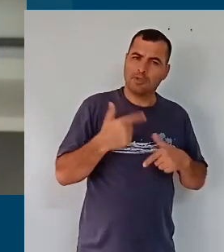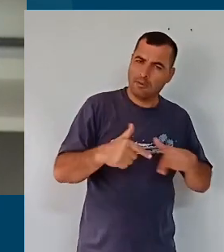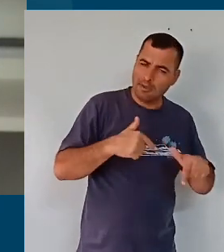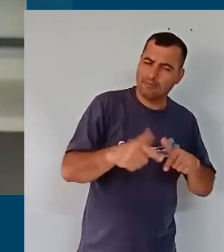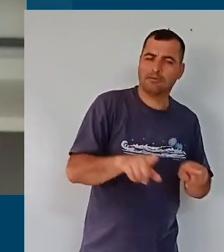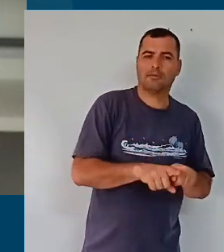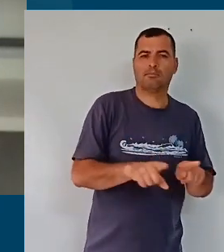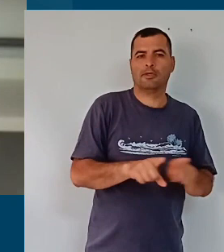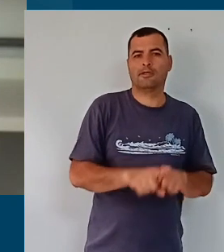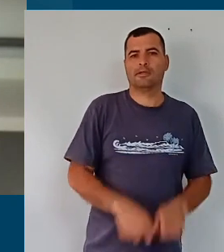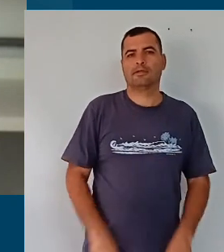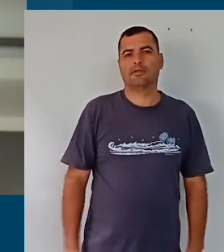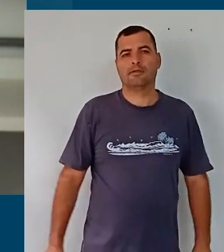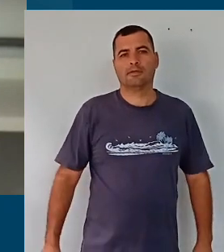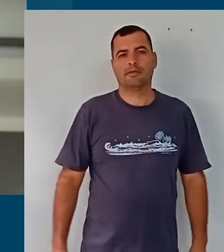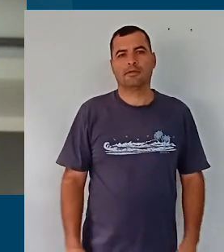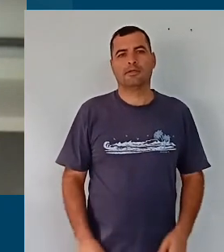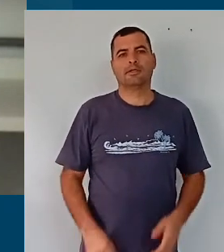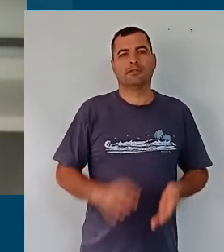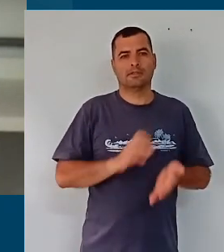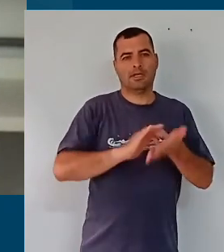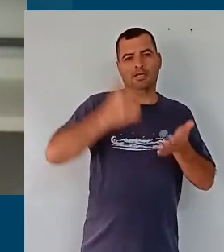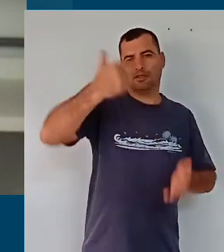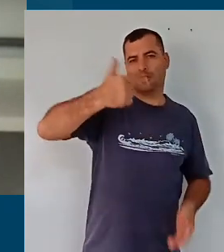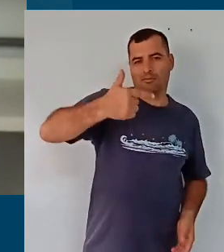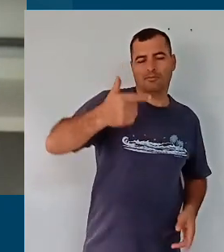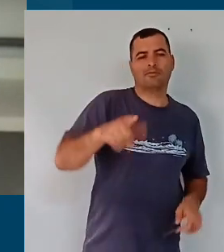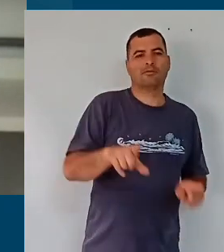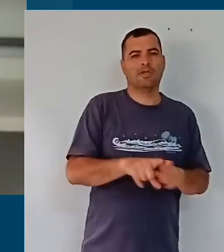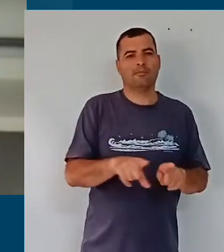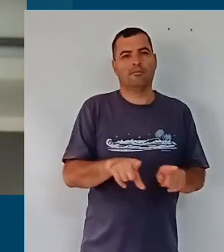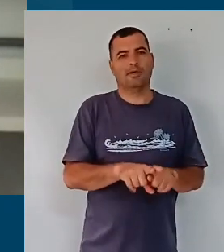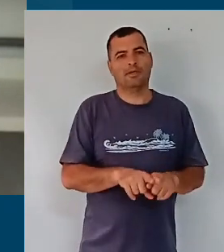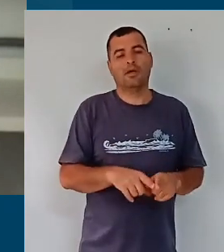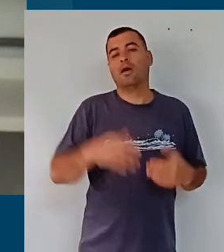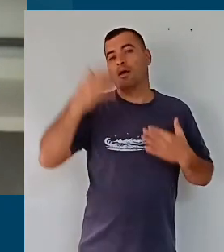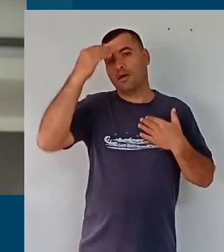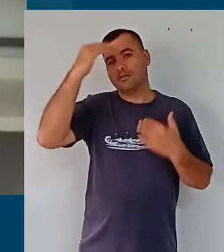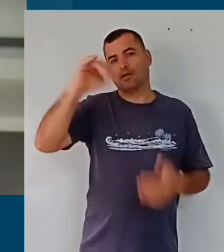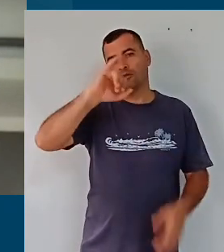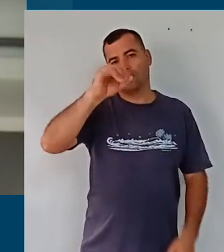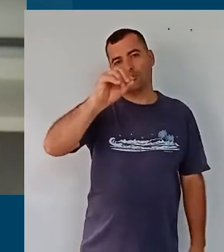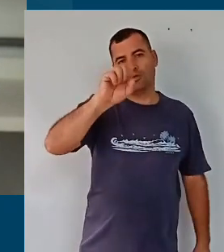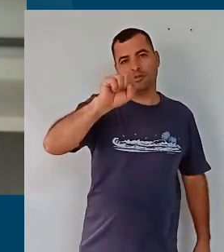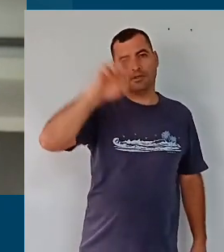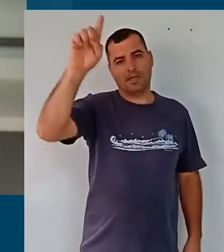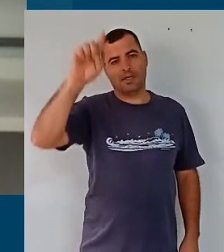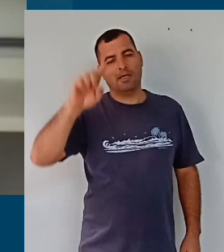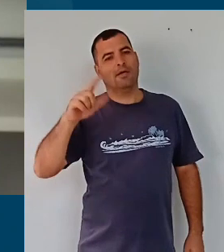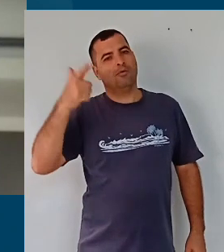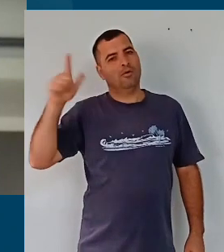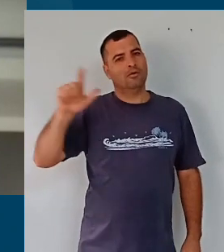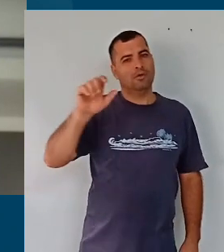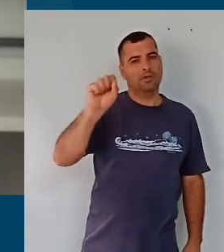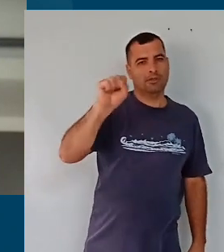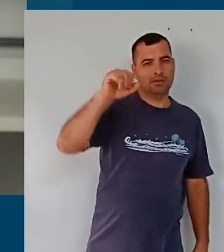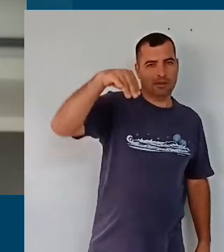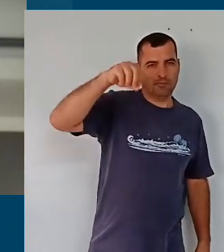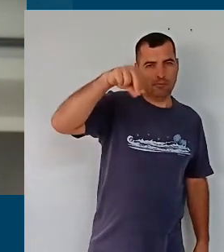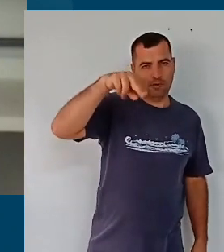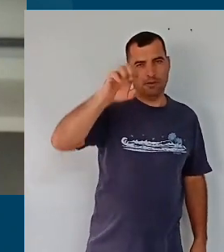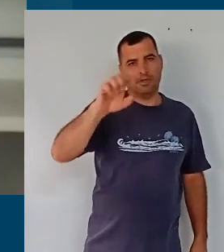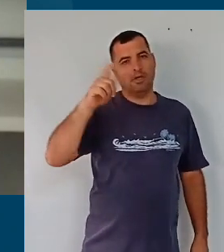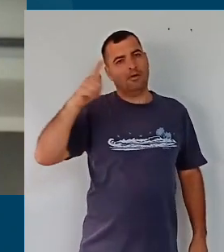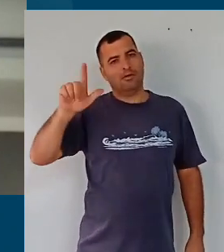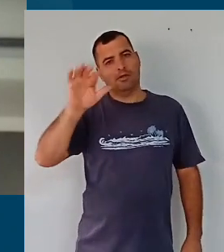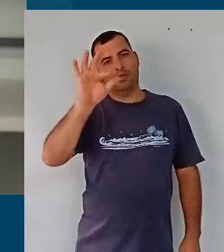trabalho, a subsecretária, e agradecer também ao José Luiz, a Simone Nucatelli, a